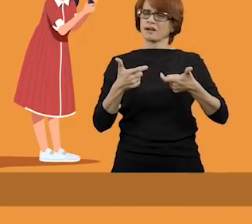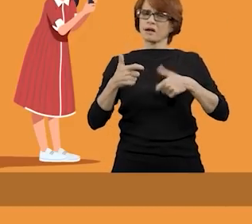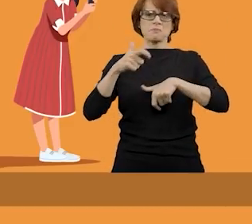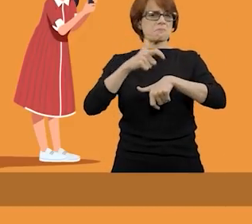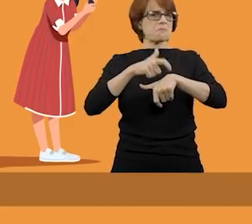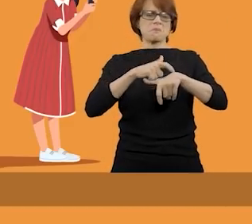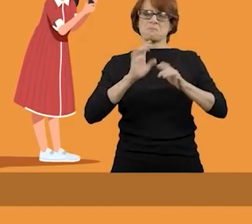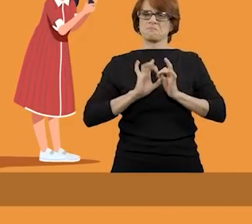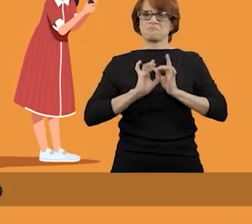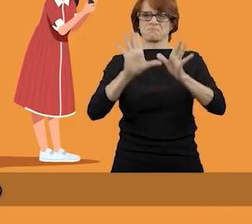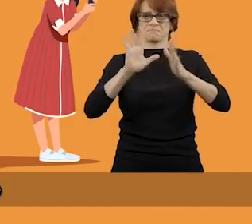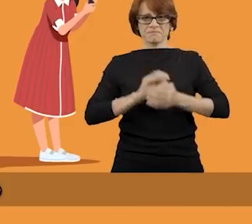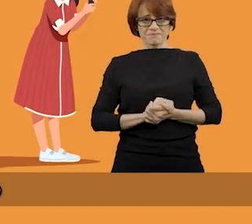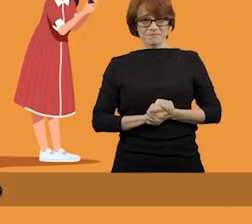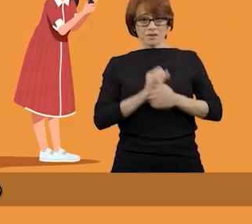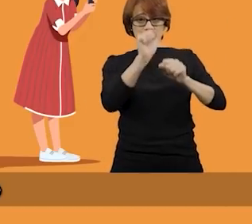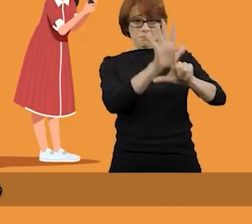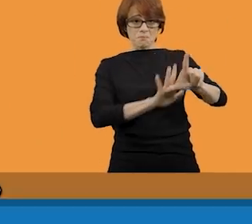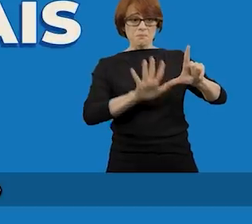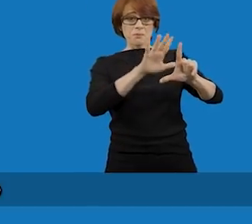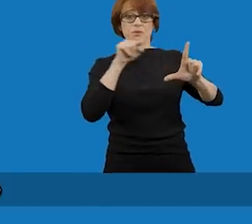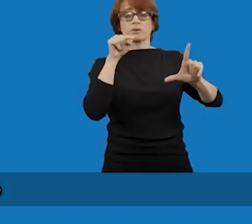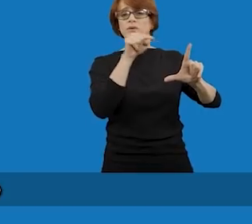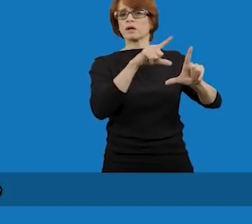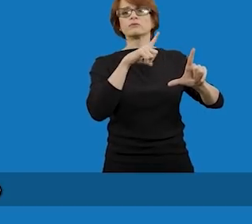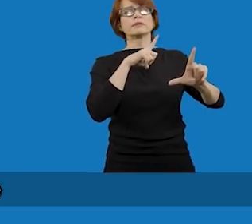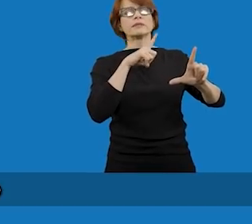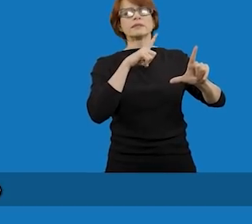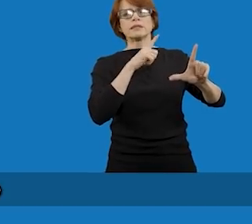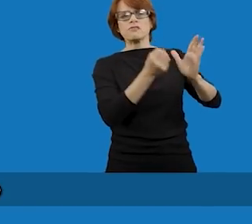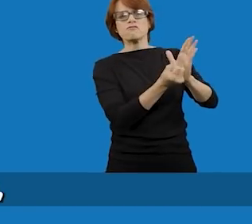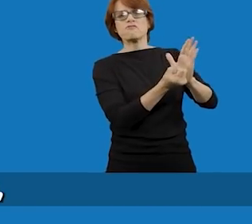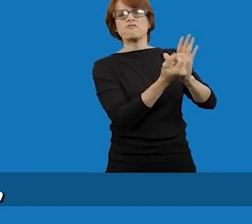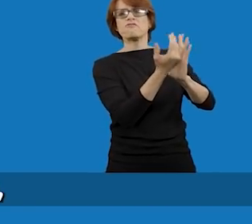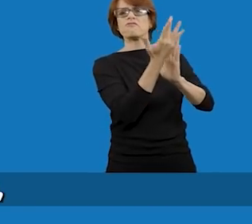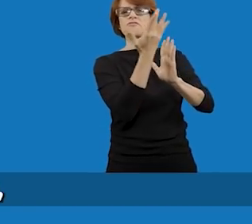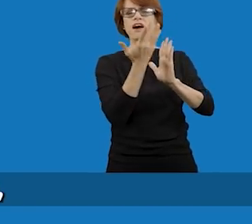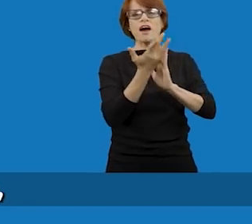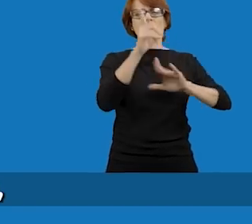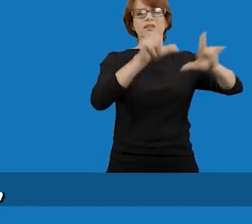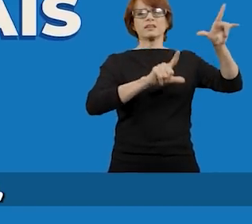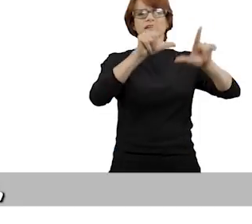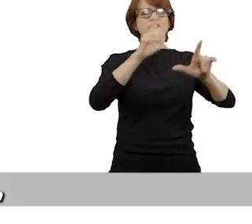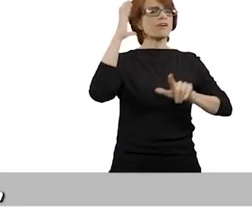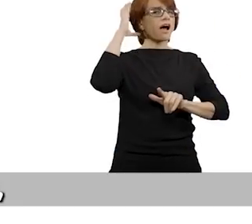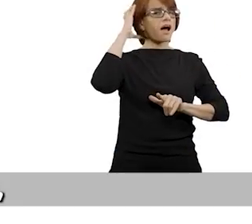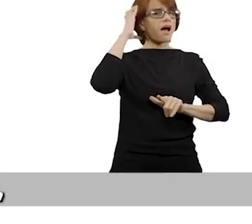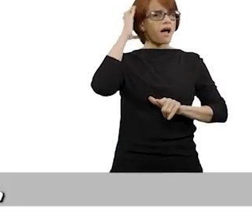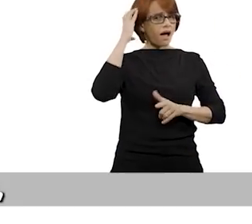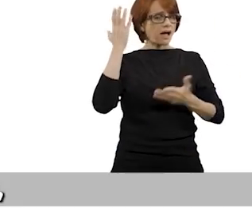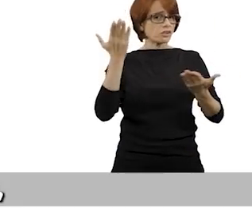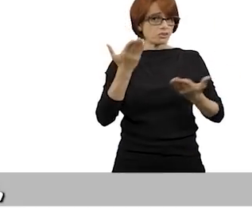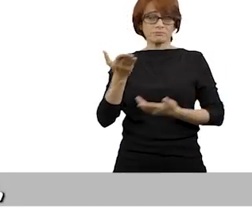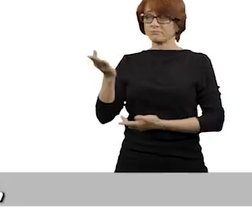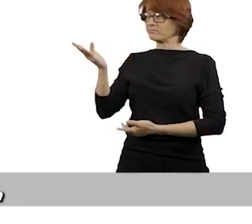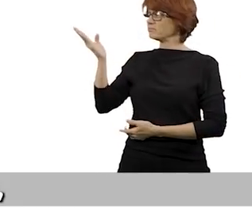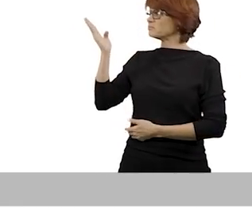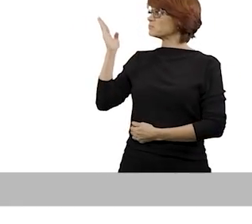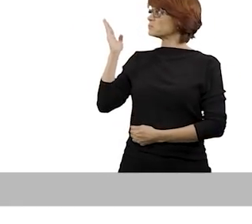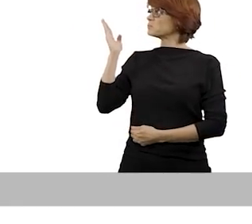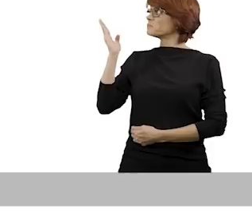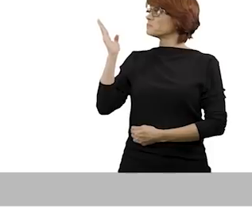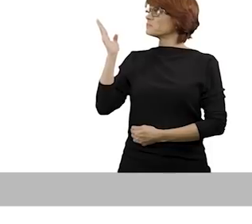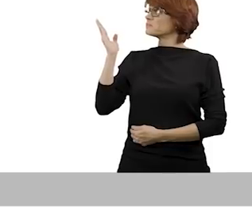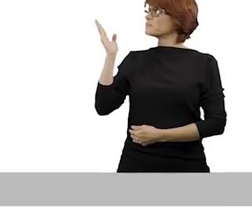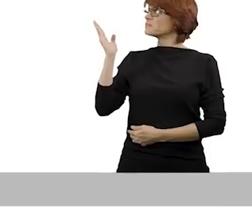e a qualquer hora. O portal concentra um grande número de canais de TV e rádio, como a TV Ines,